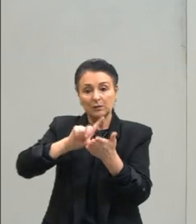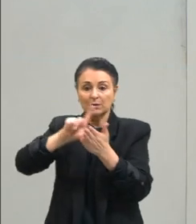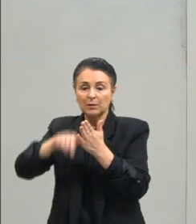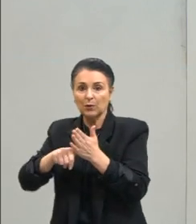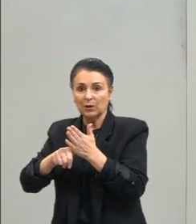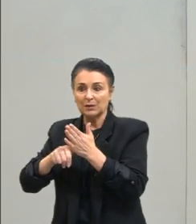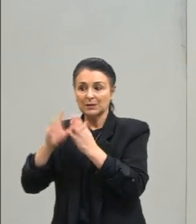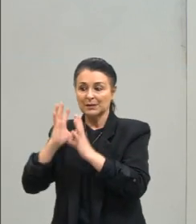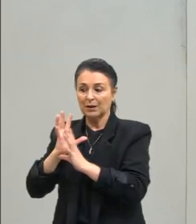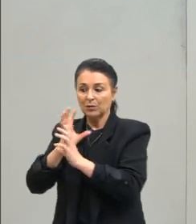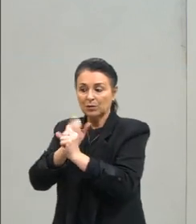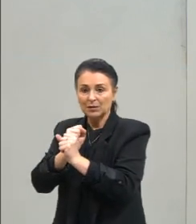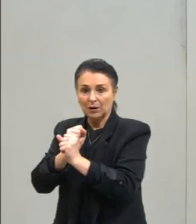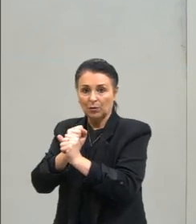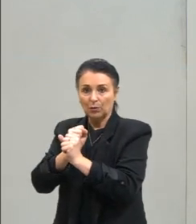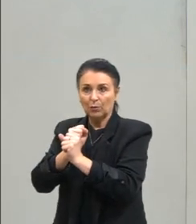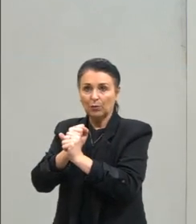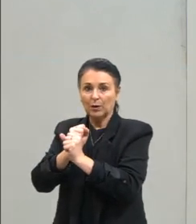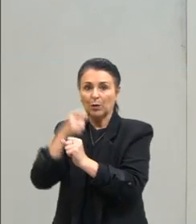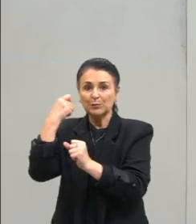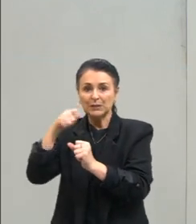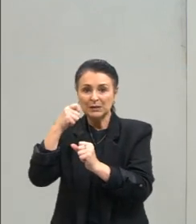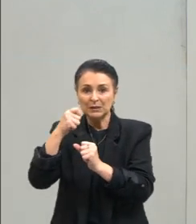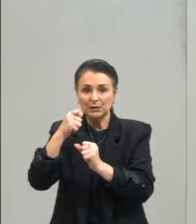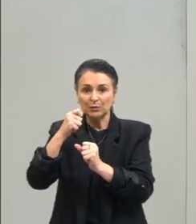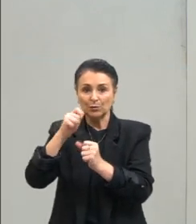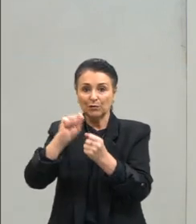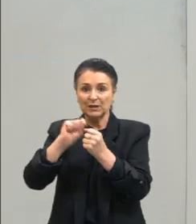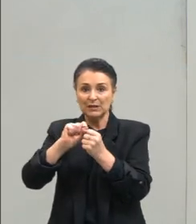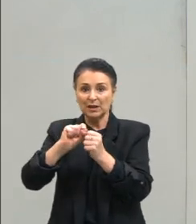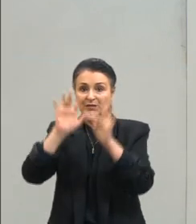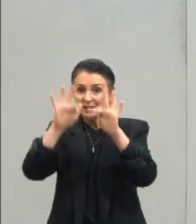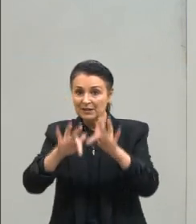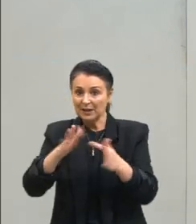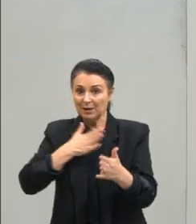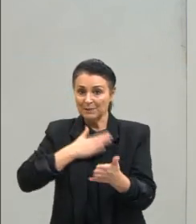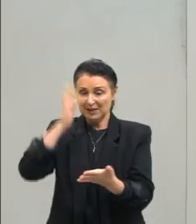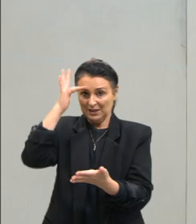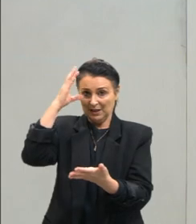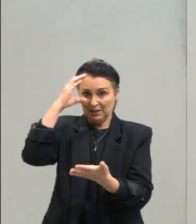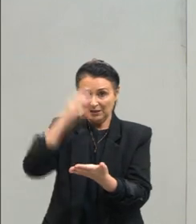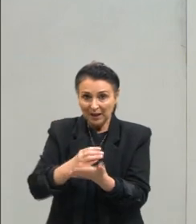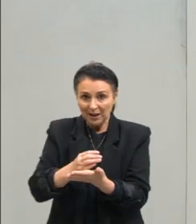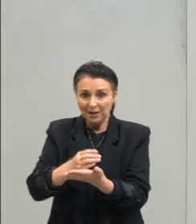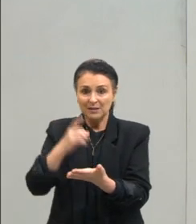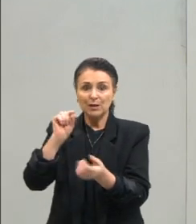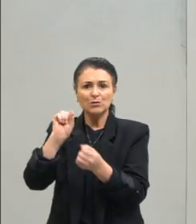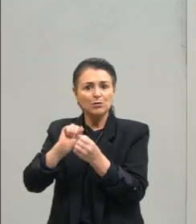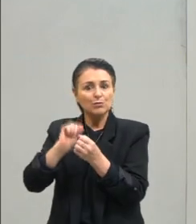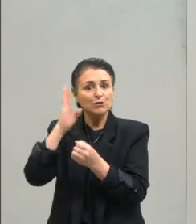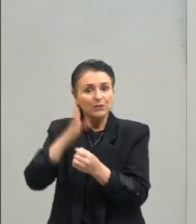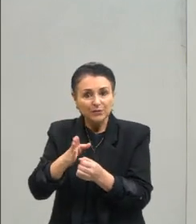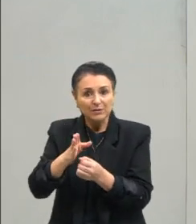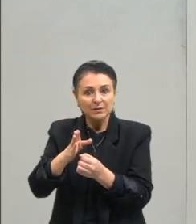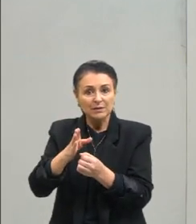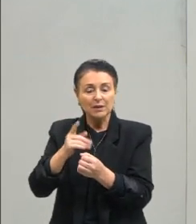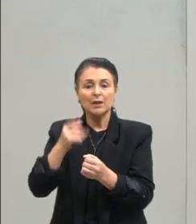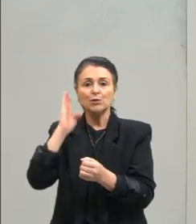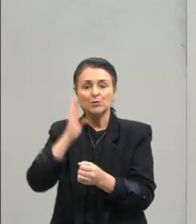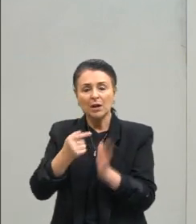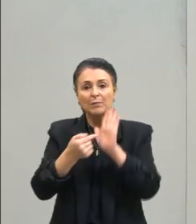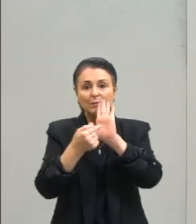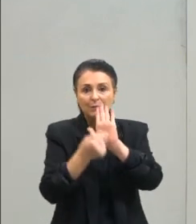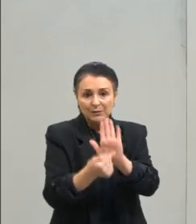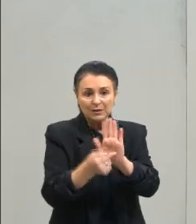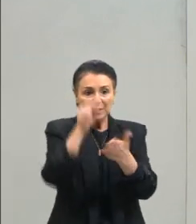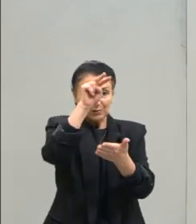essa tese eu já vou ter isso amarrado mais ainda porque eu já estou direcionando para o meu leitor ó eu vou